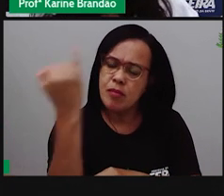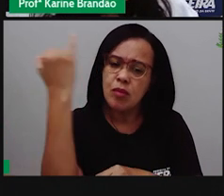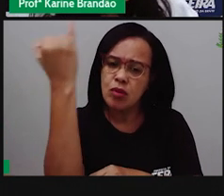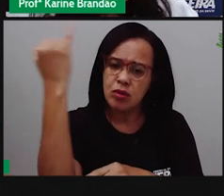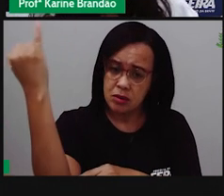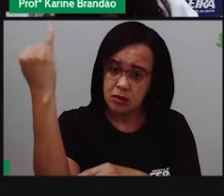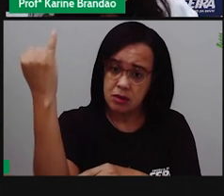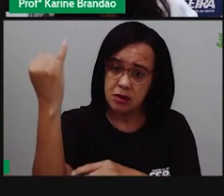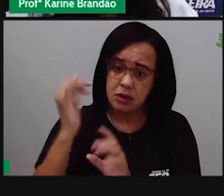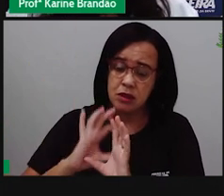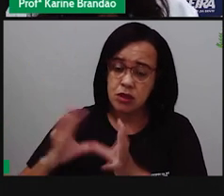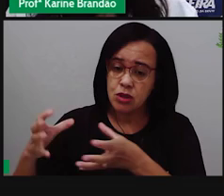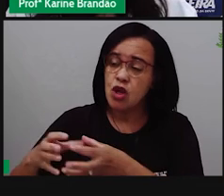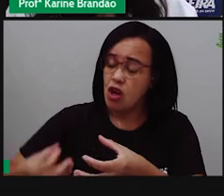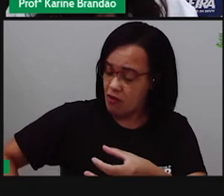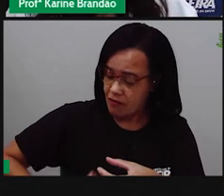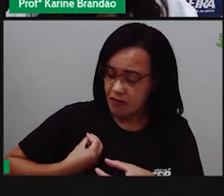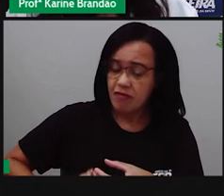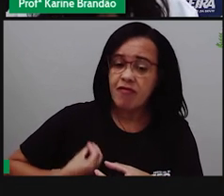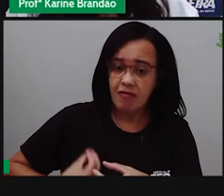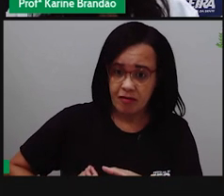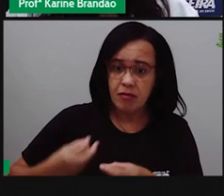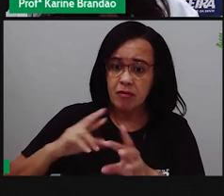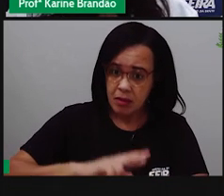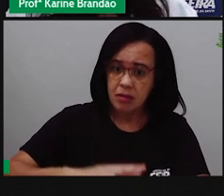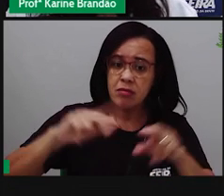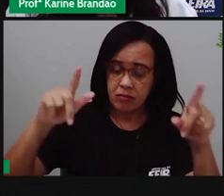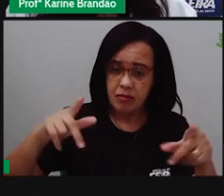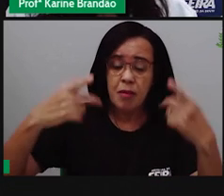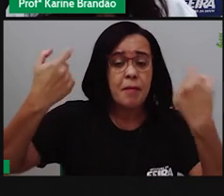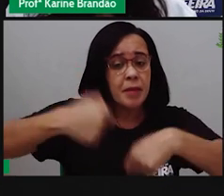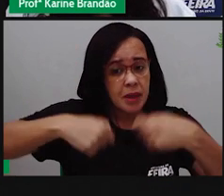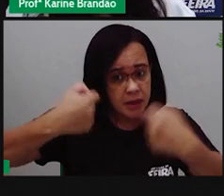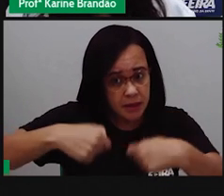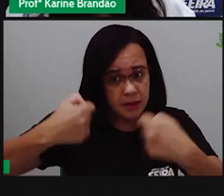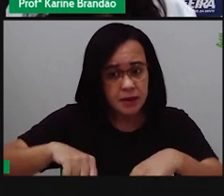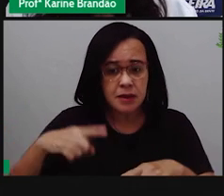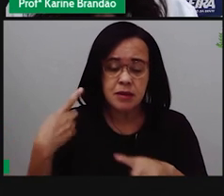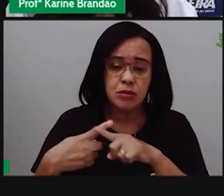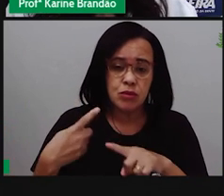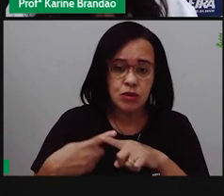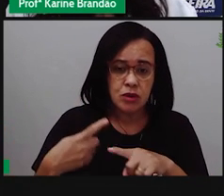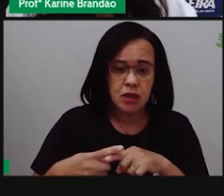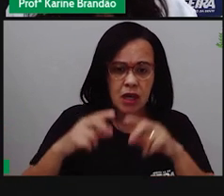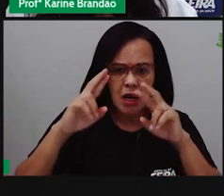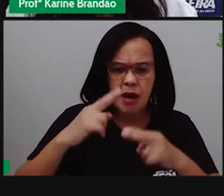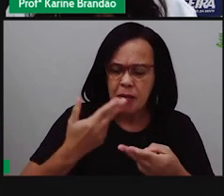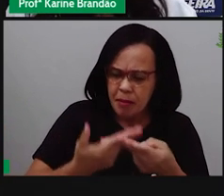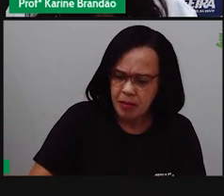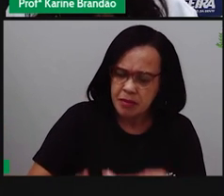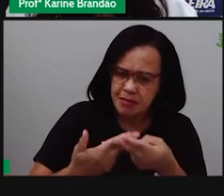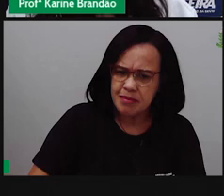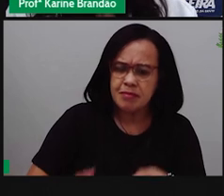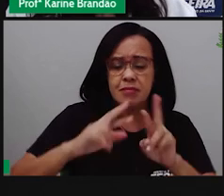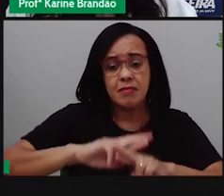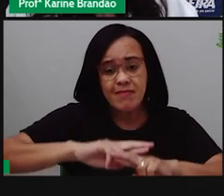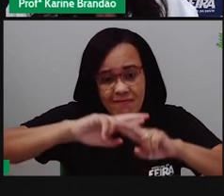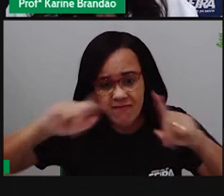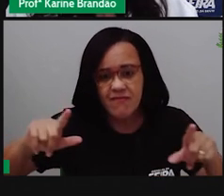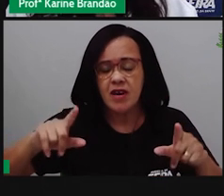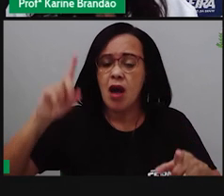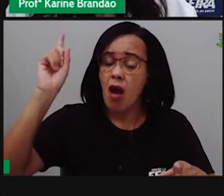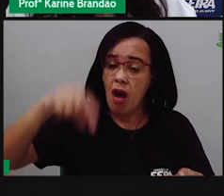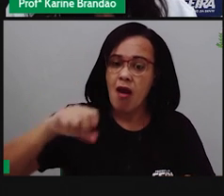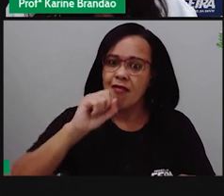essas diferenças, né, e que essas diferenças, elas têm um valor tão grande e